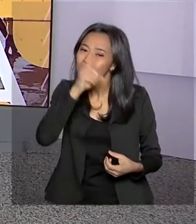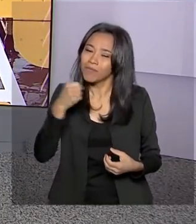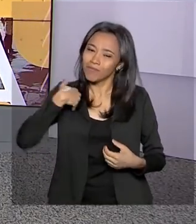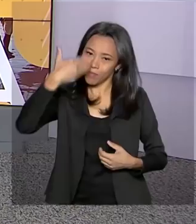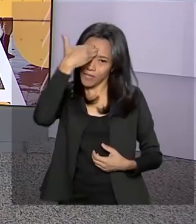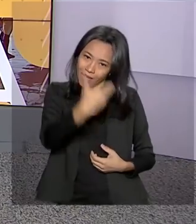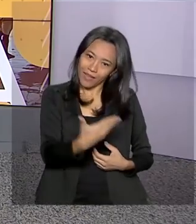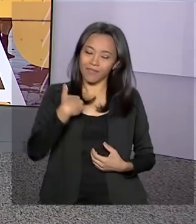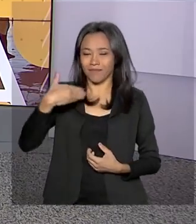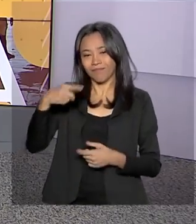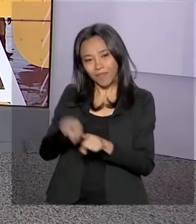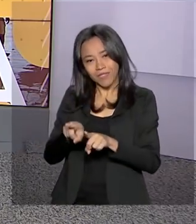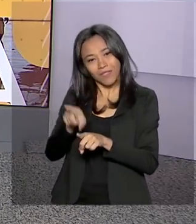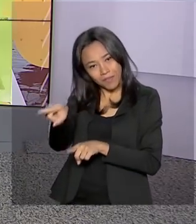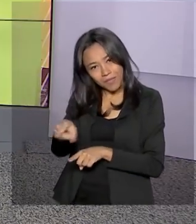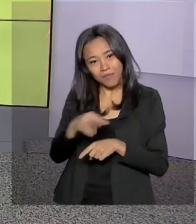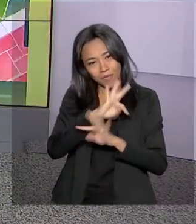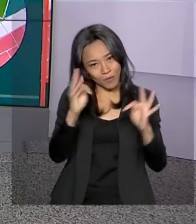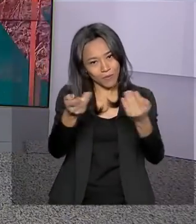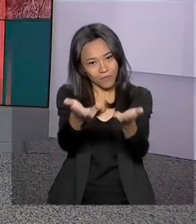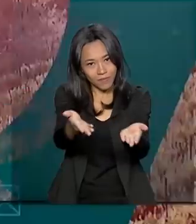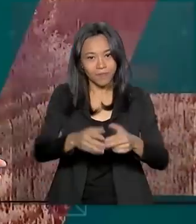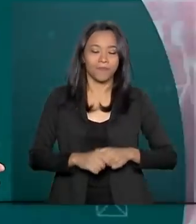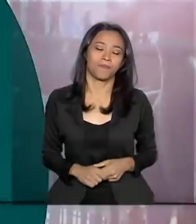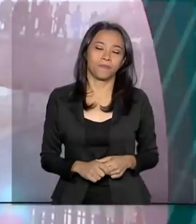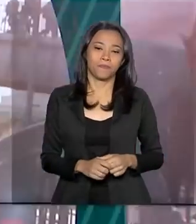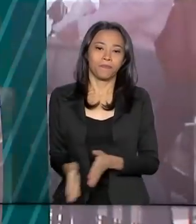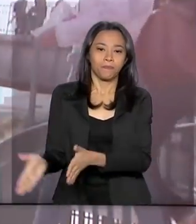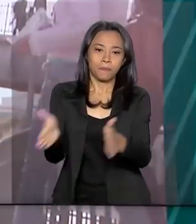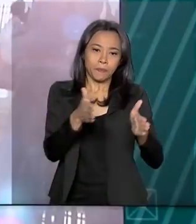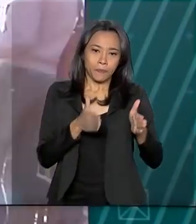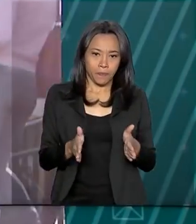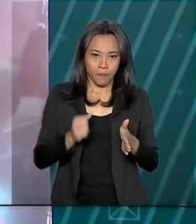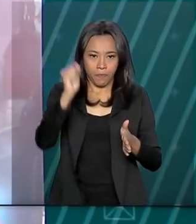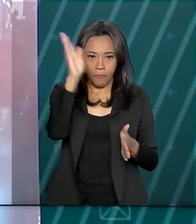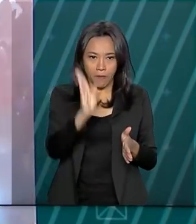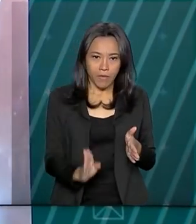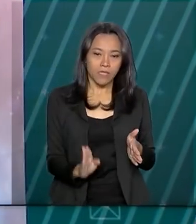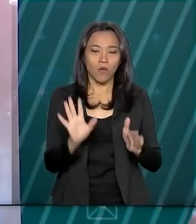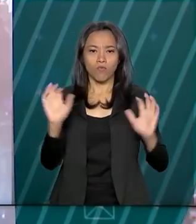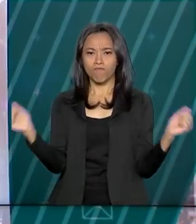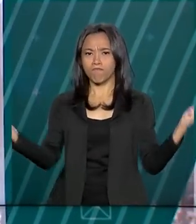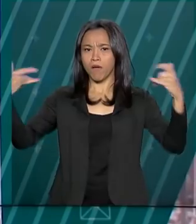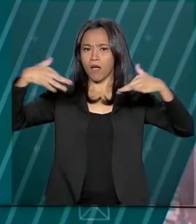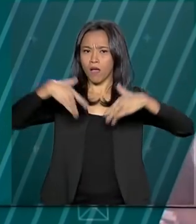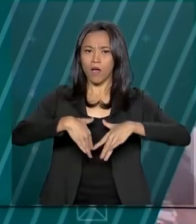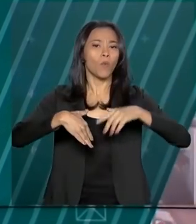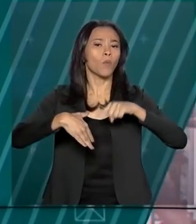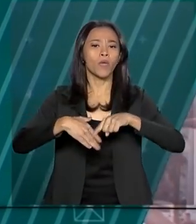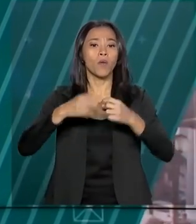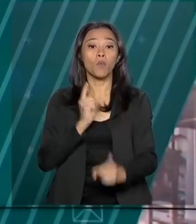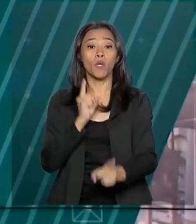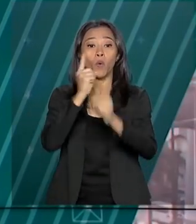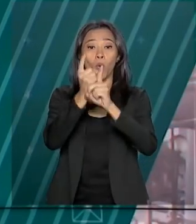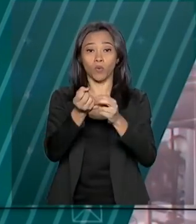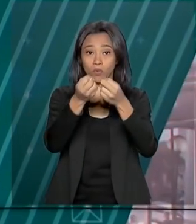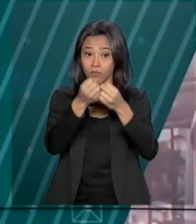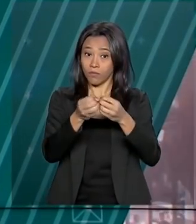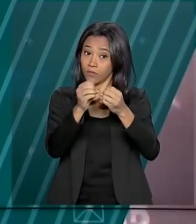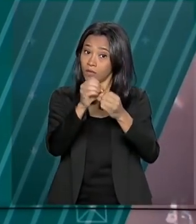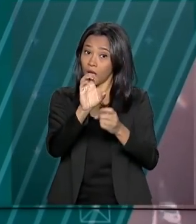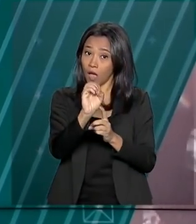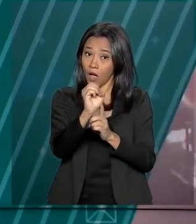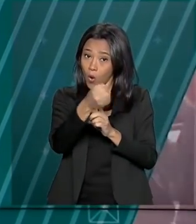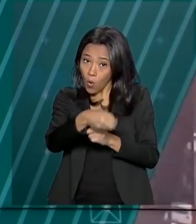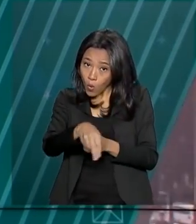obrigada. Carla. Bom final de semana para você e para todo mundo. O Brasil vai ser sede no ano que vem de um evento da ONU para promover a participação